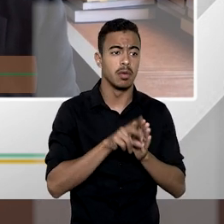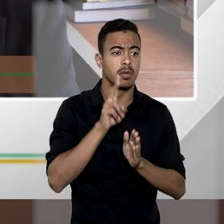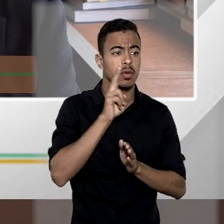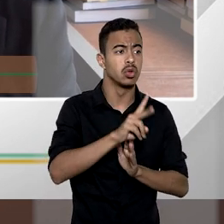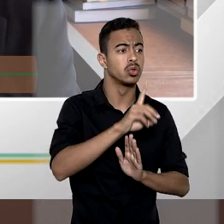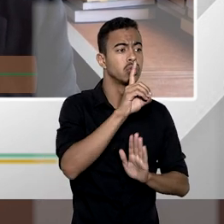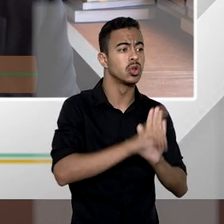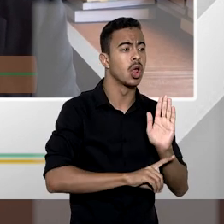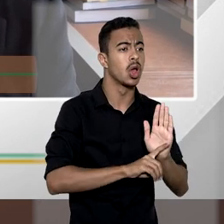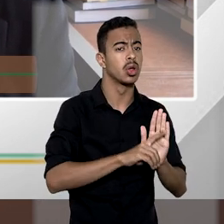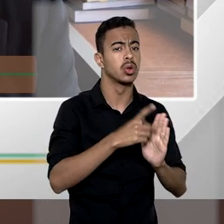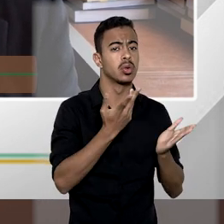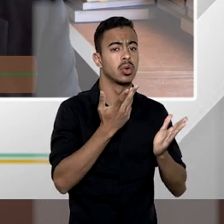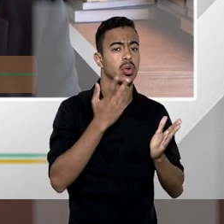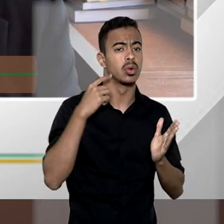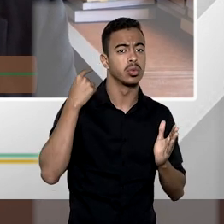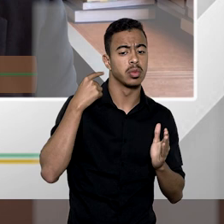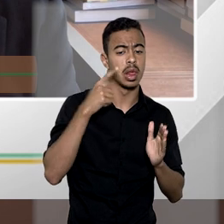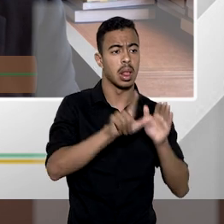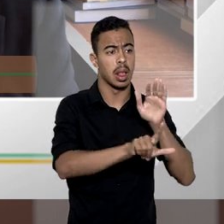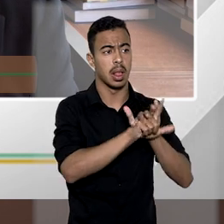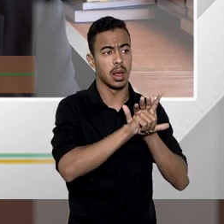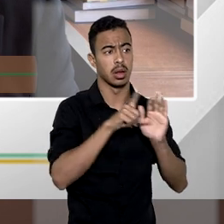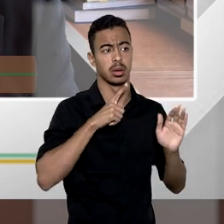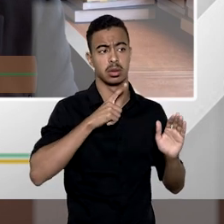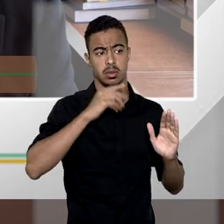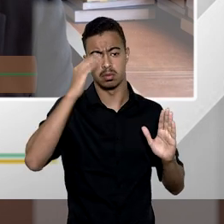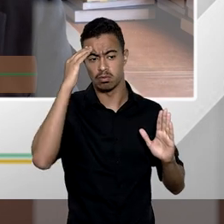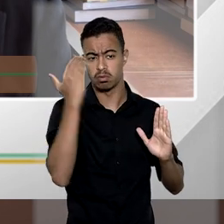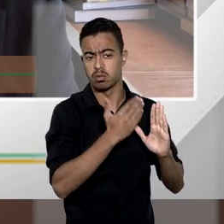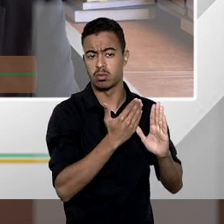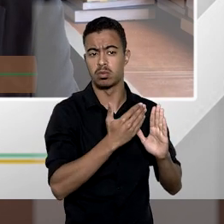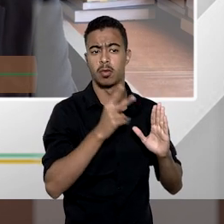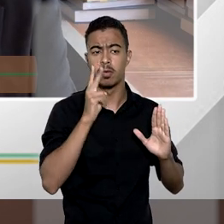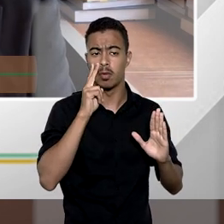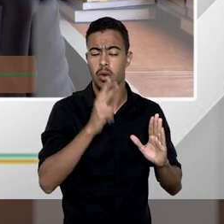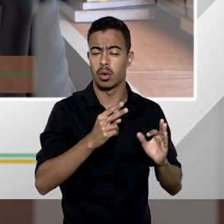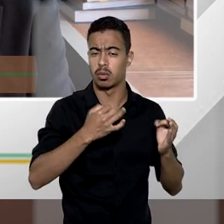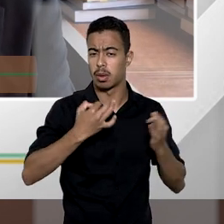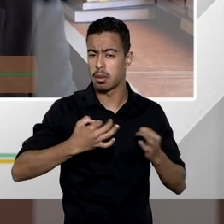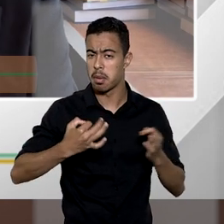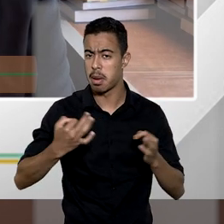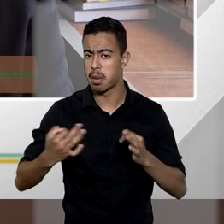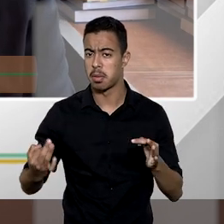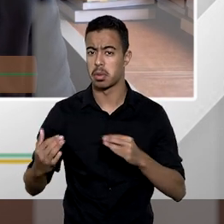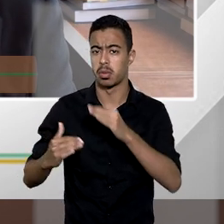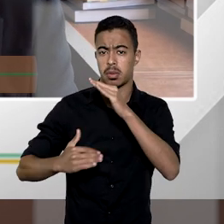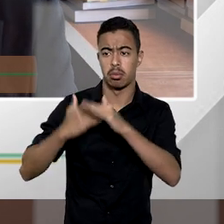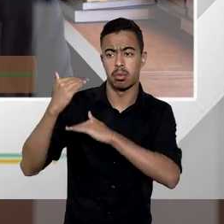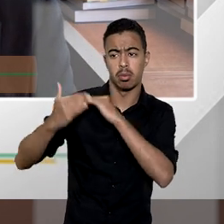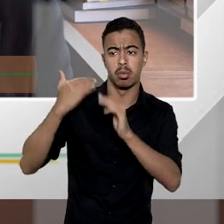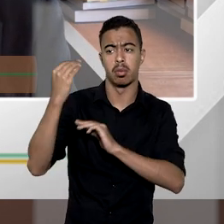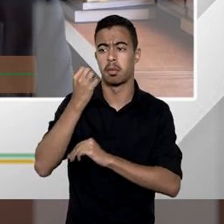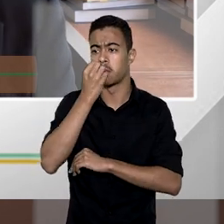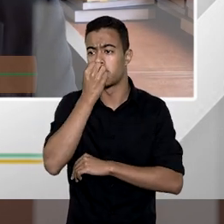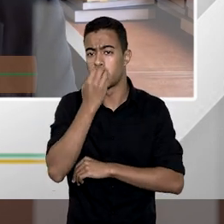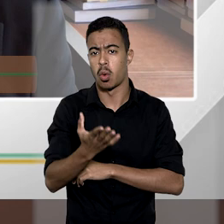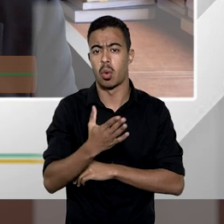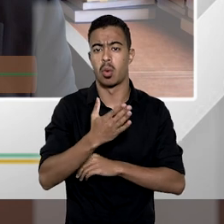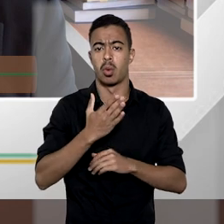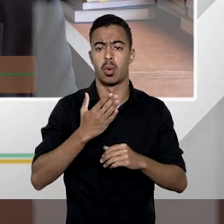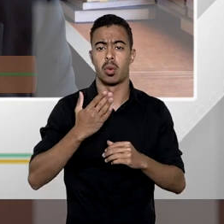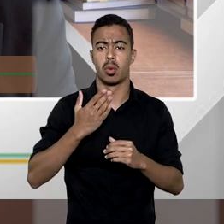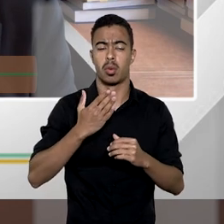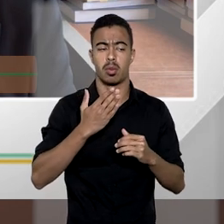direito como fiscal da lei a fim de zelar pelo bom andamento e pelo bom desenvolvimento do